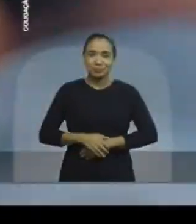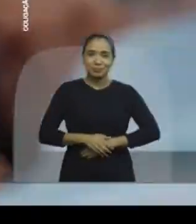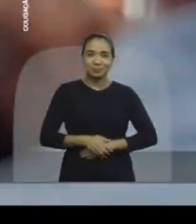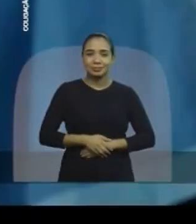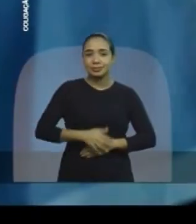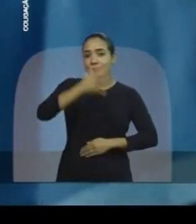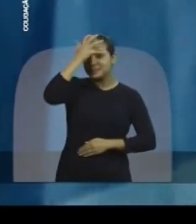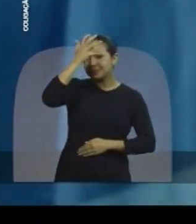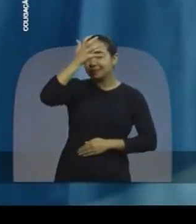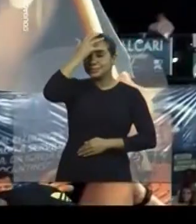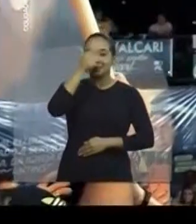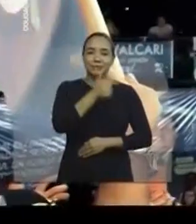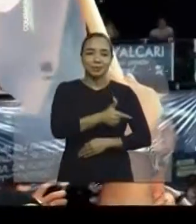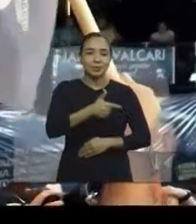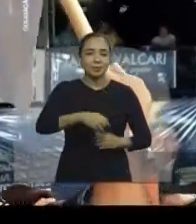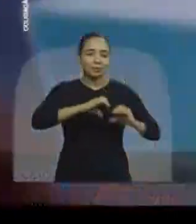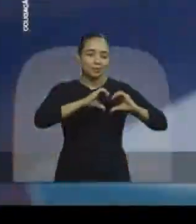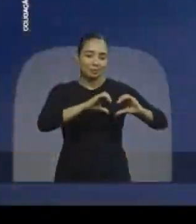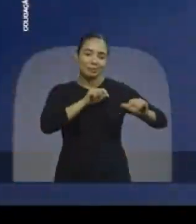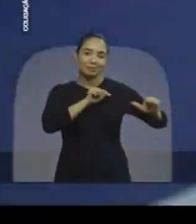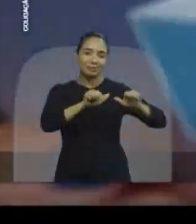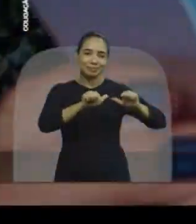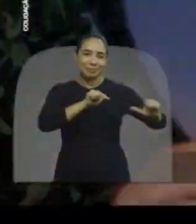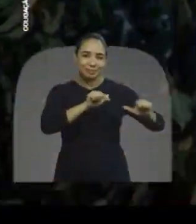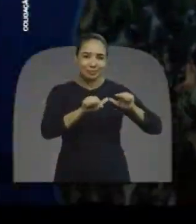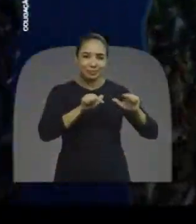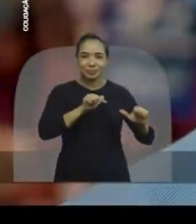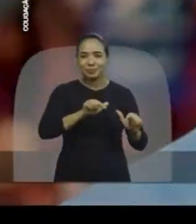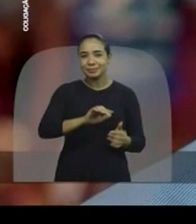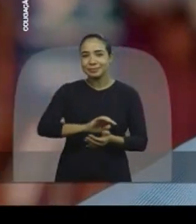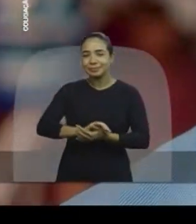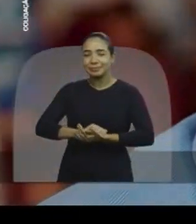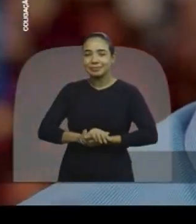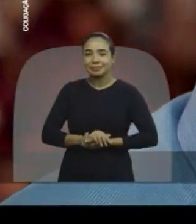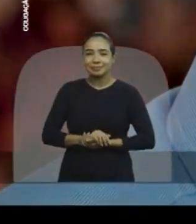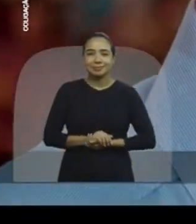Ronaldo Dimas 22, coração trabalhador.